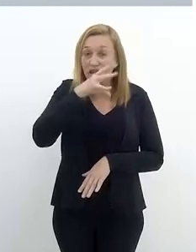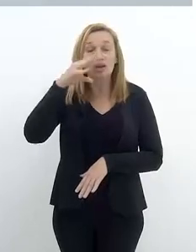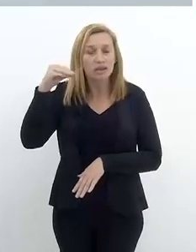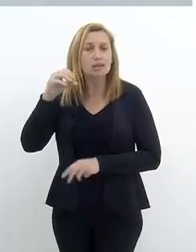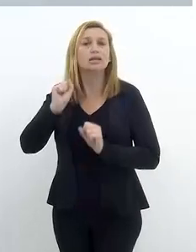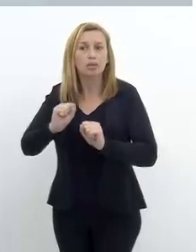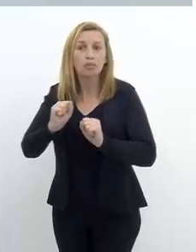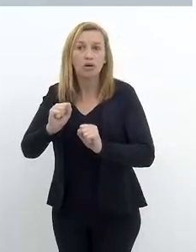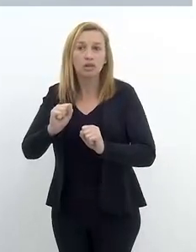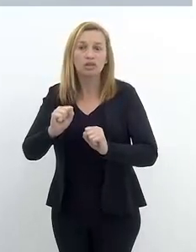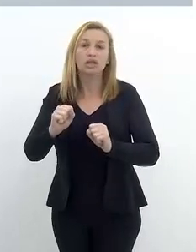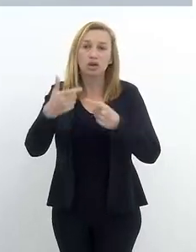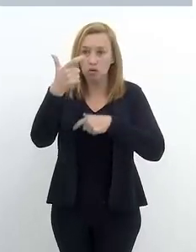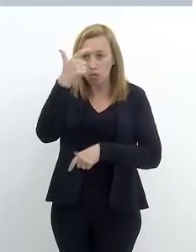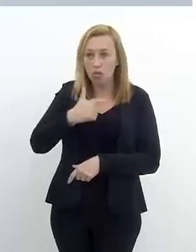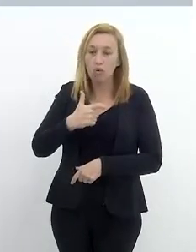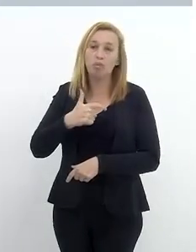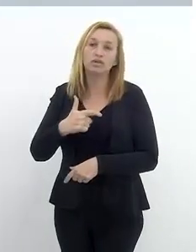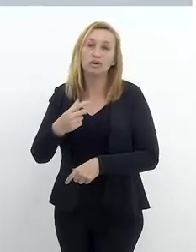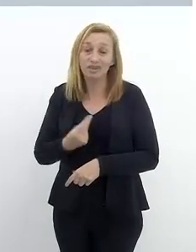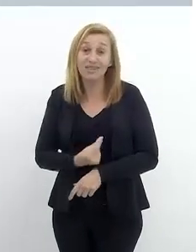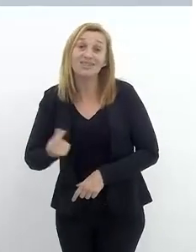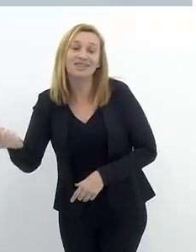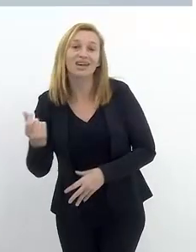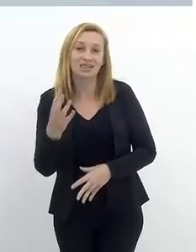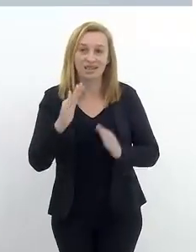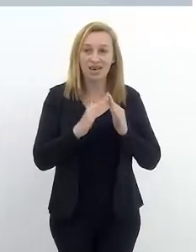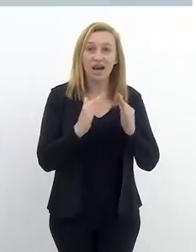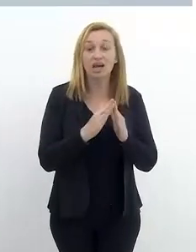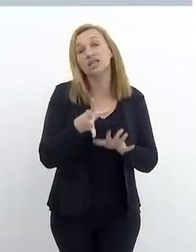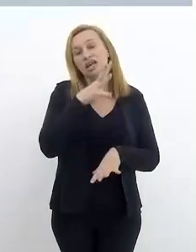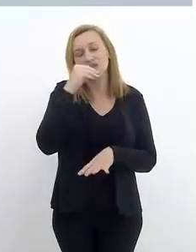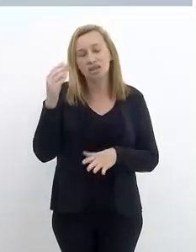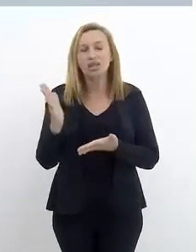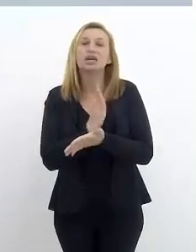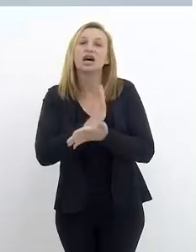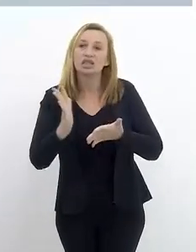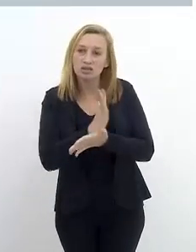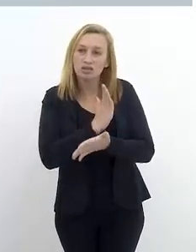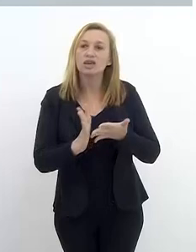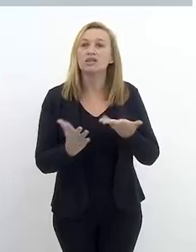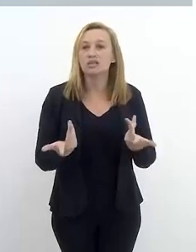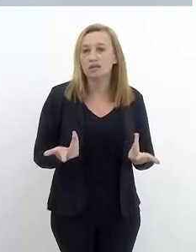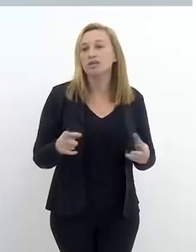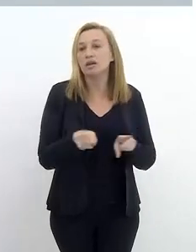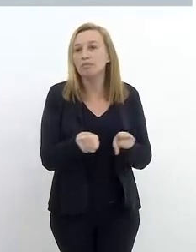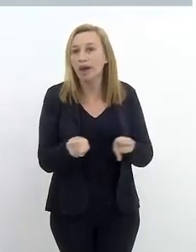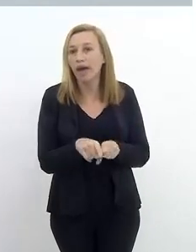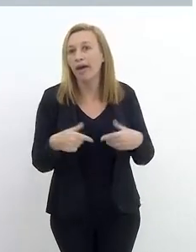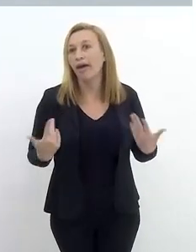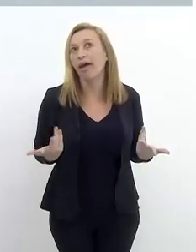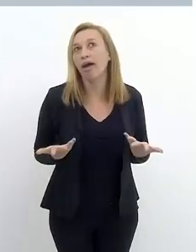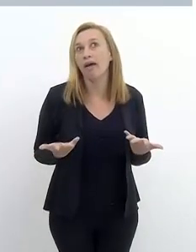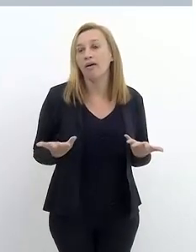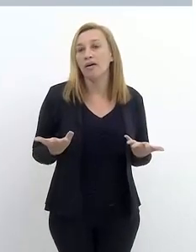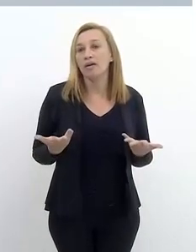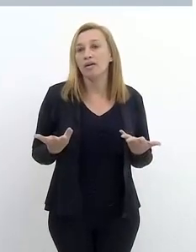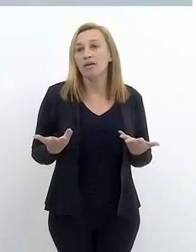vezes, podem ter esse comportamento de fuga de casa. E os adolescentes, muitas vezes, têm a ver também com